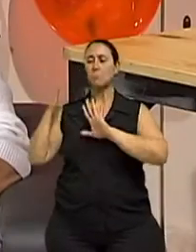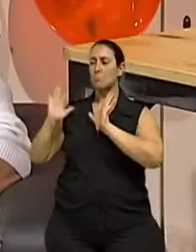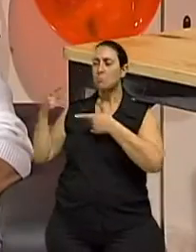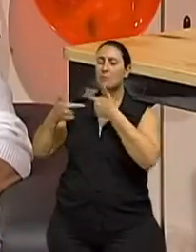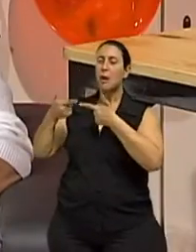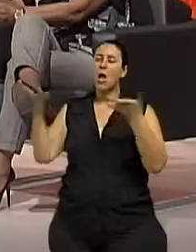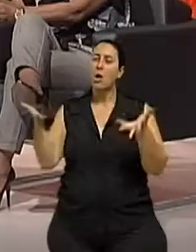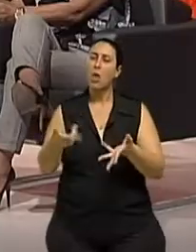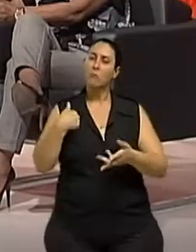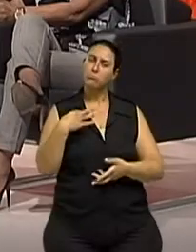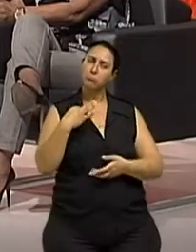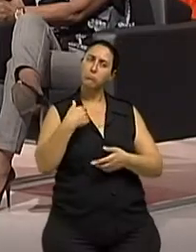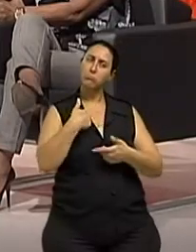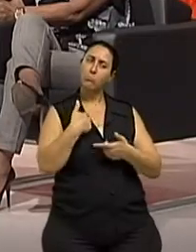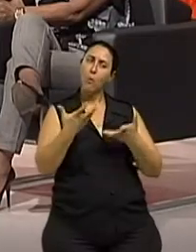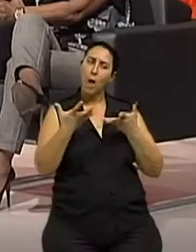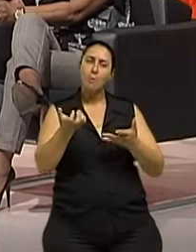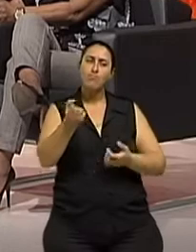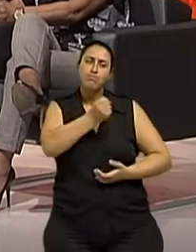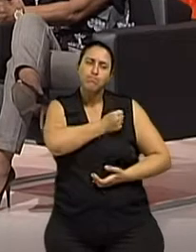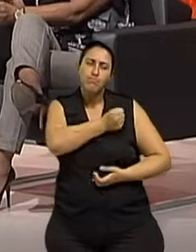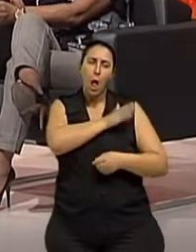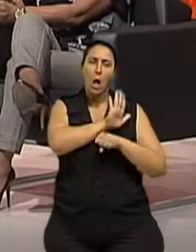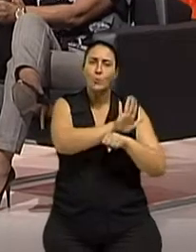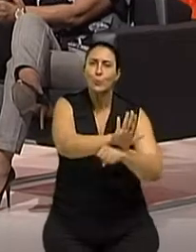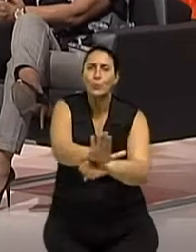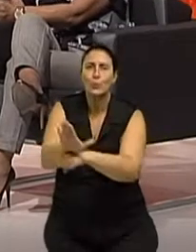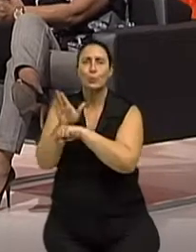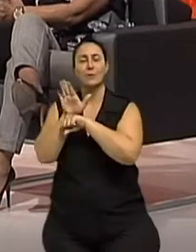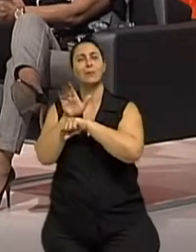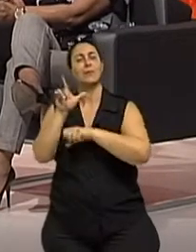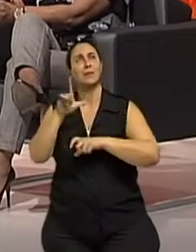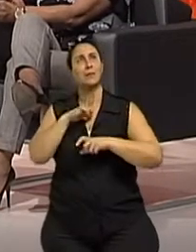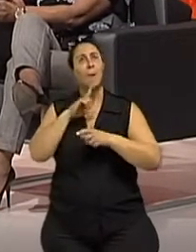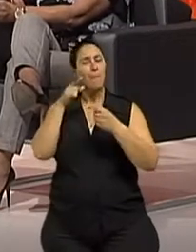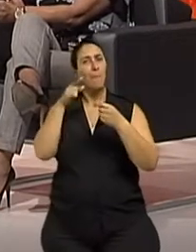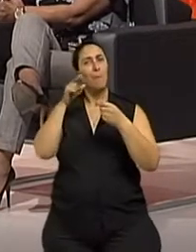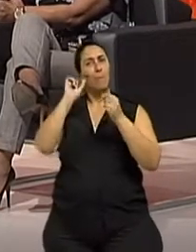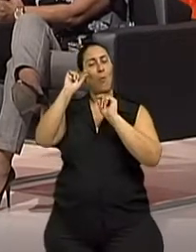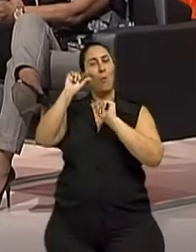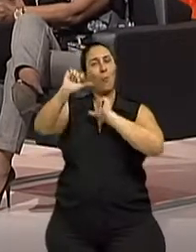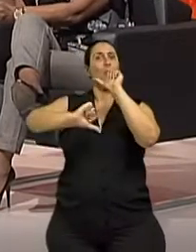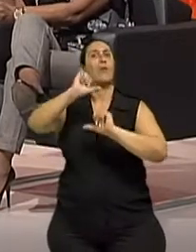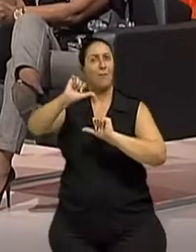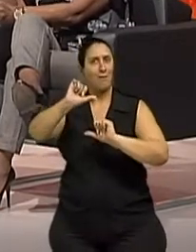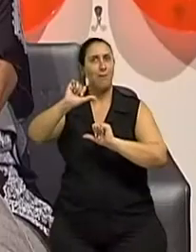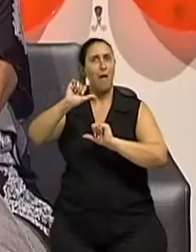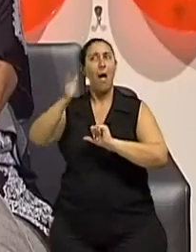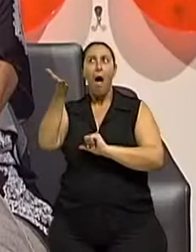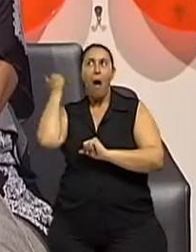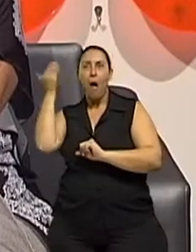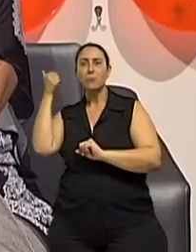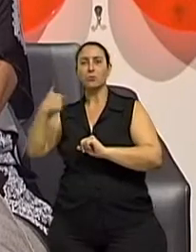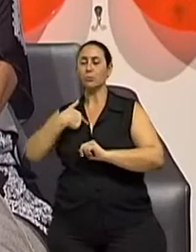é o dispor-se ao outro, né. Então, muda um pouco, muda um pouco esse foco. Muda o foco. E isso a